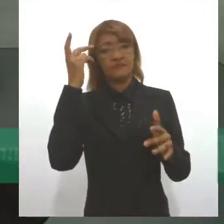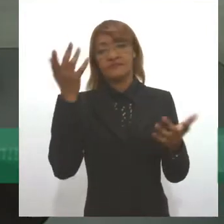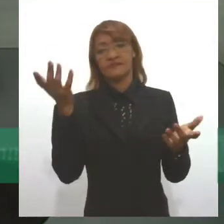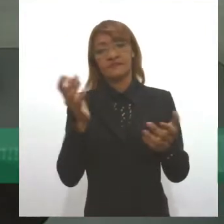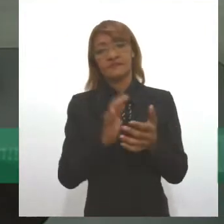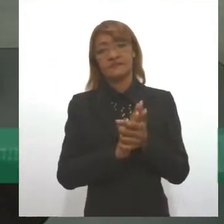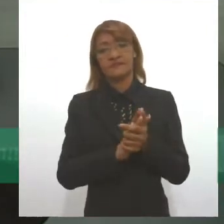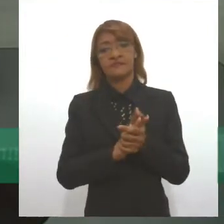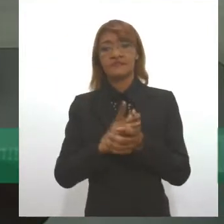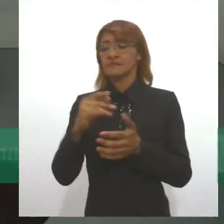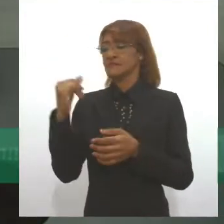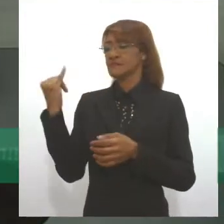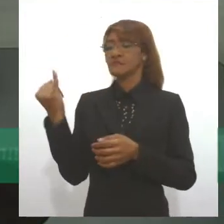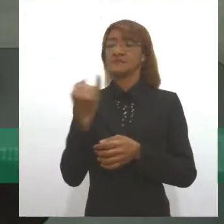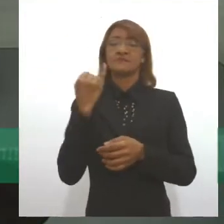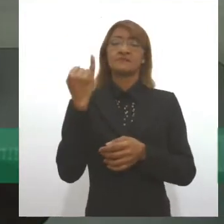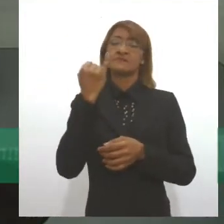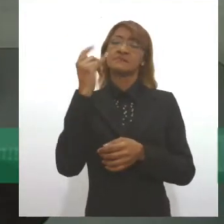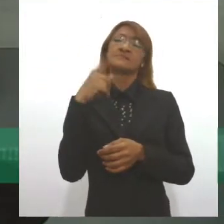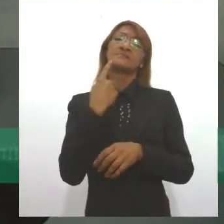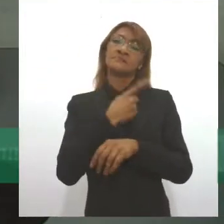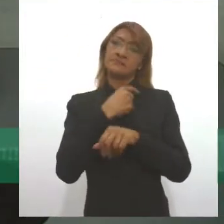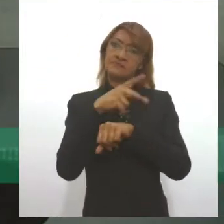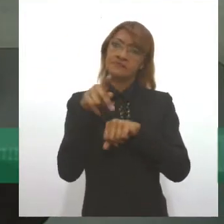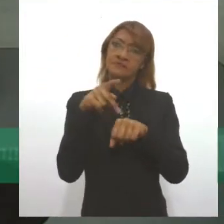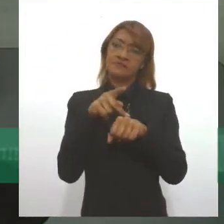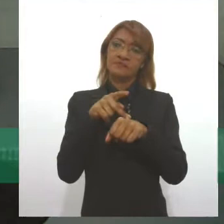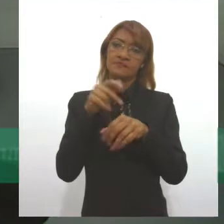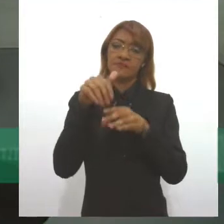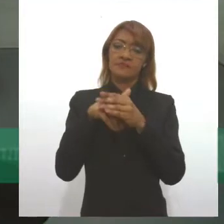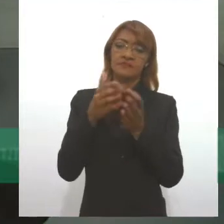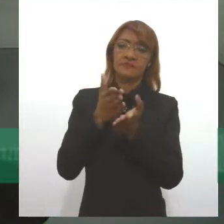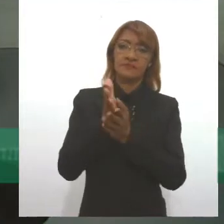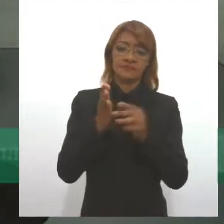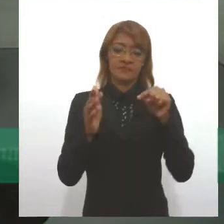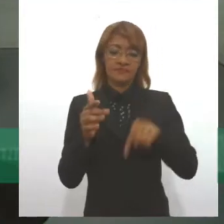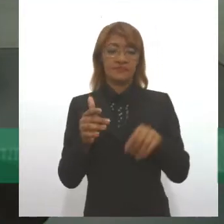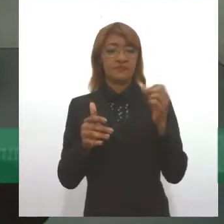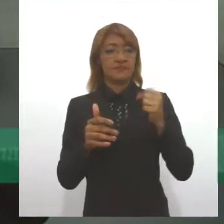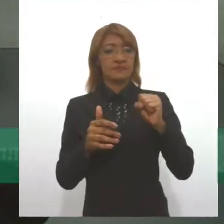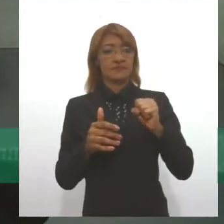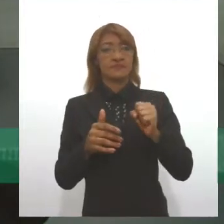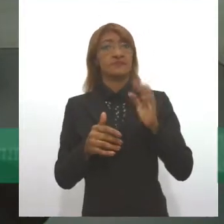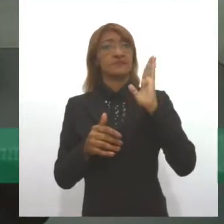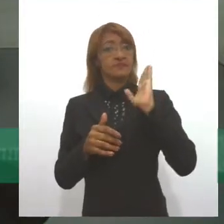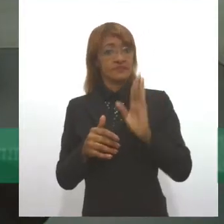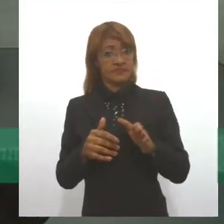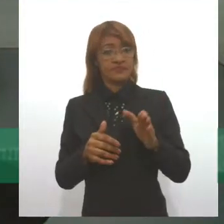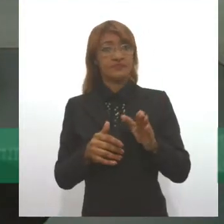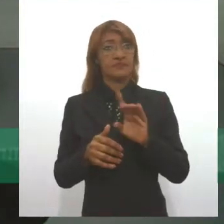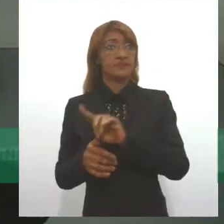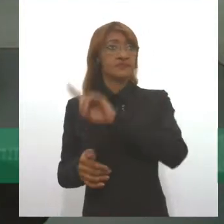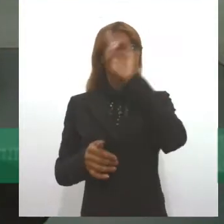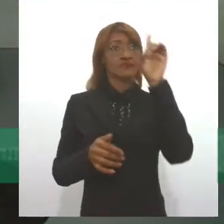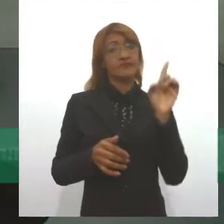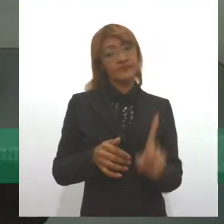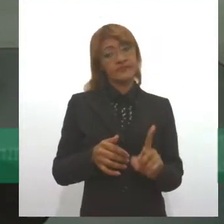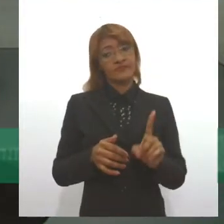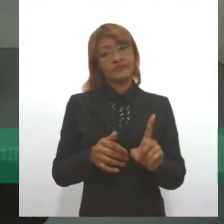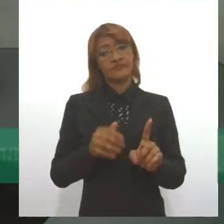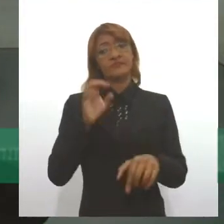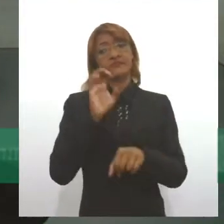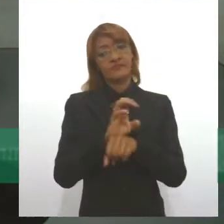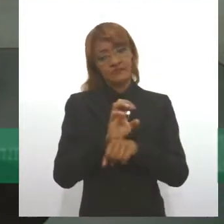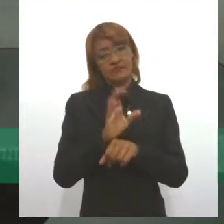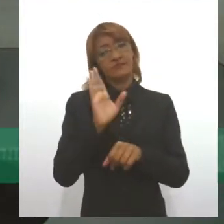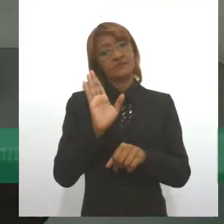importantíssimo para o nosso país a aprovação do estatuto. Sergipe deu um primeiro passo reconhecendo um dia estadual para que nós saibamos